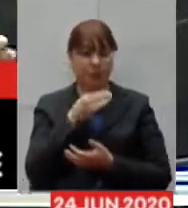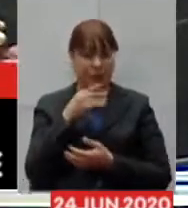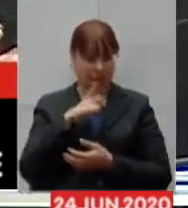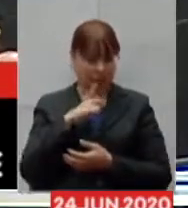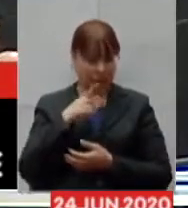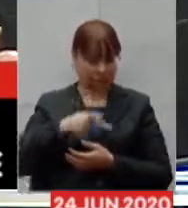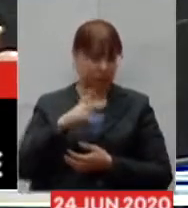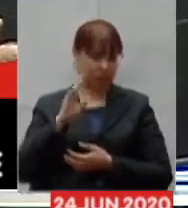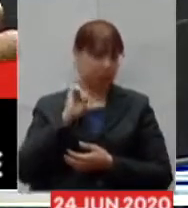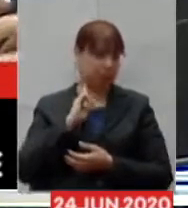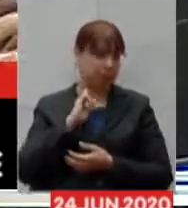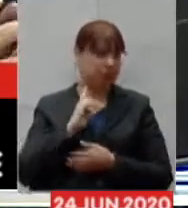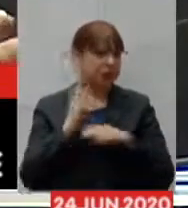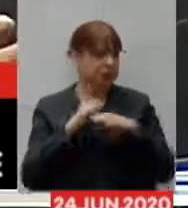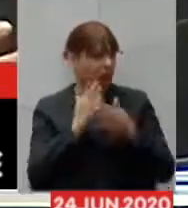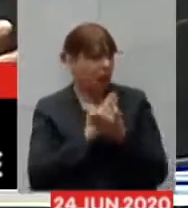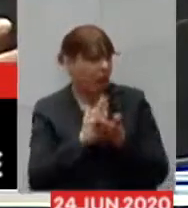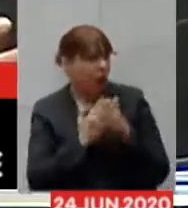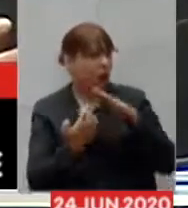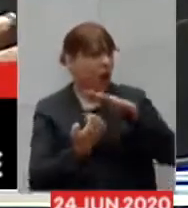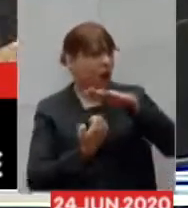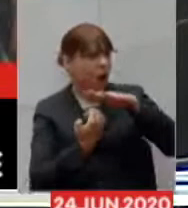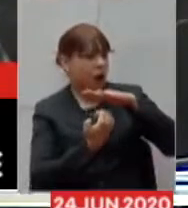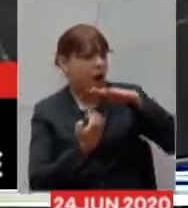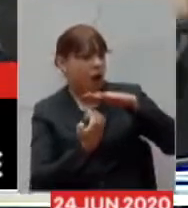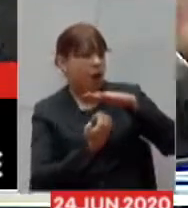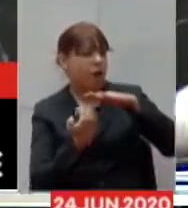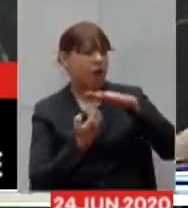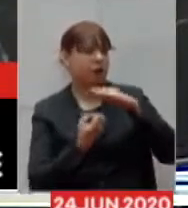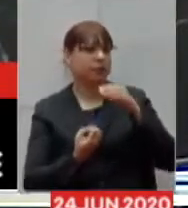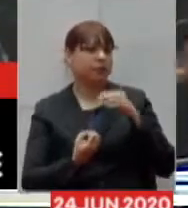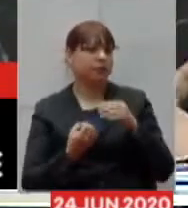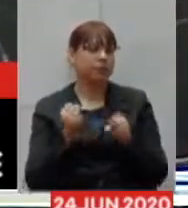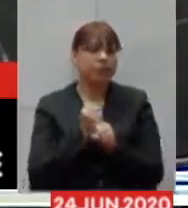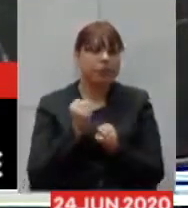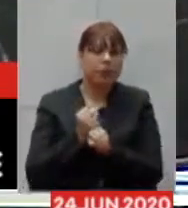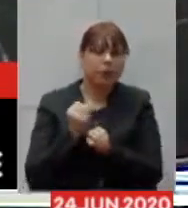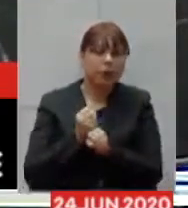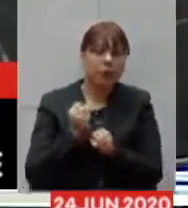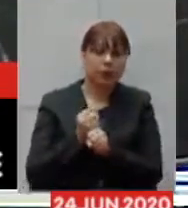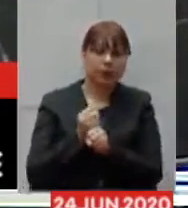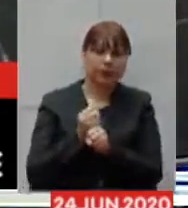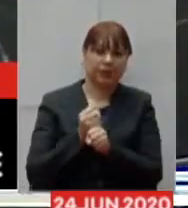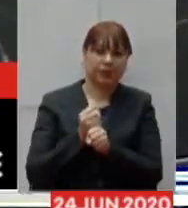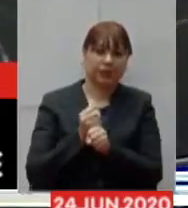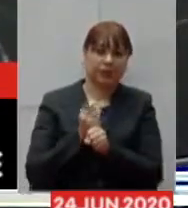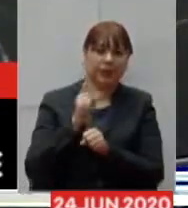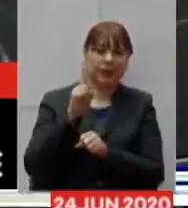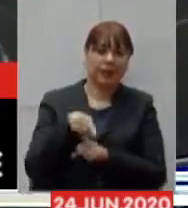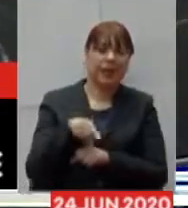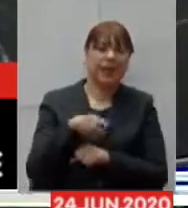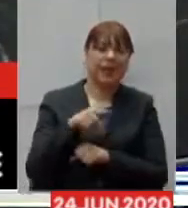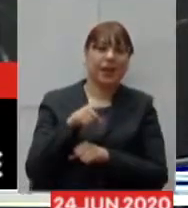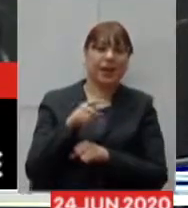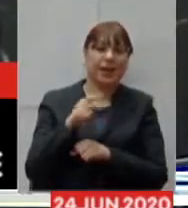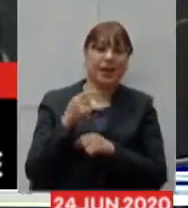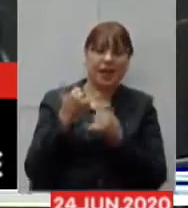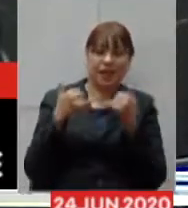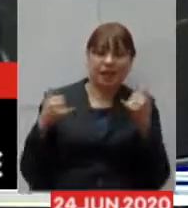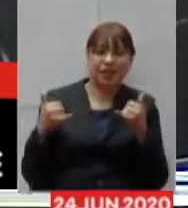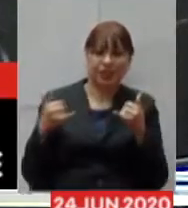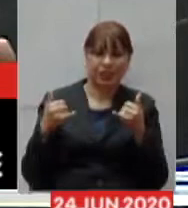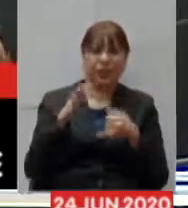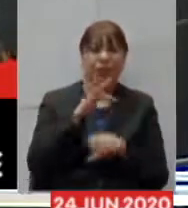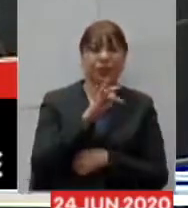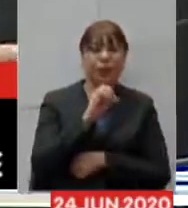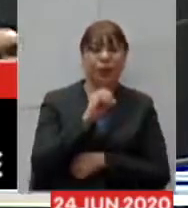que estão construindo as linhas de transmissão da energia fotovoltaica e